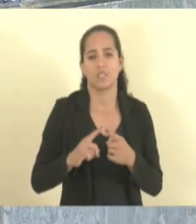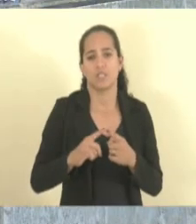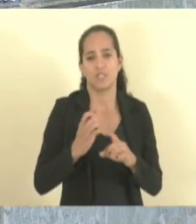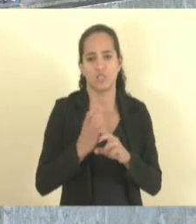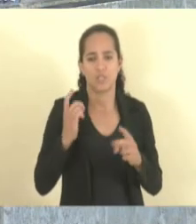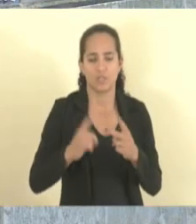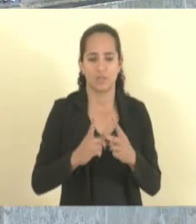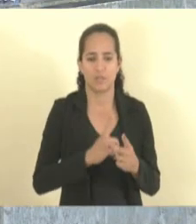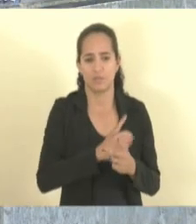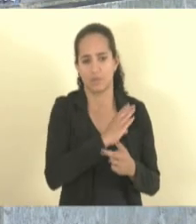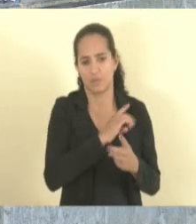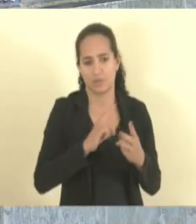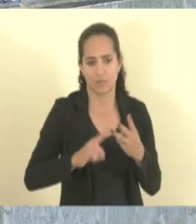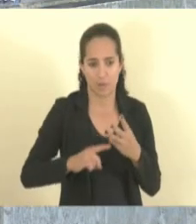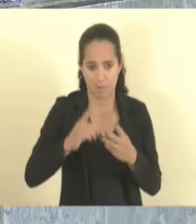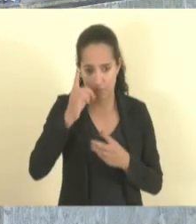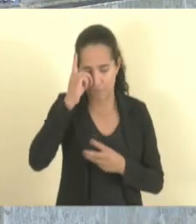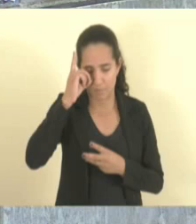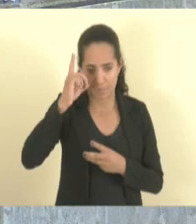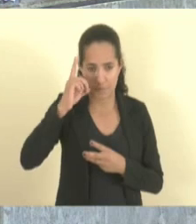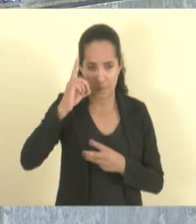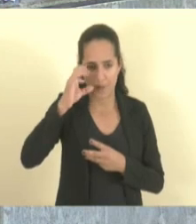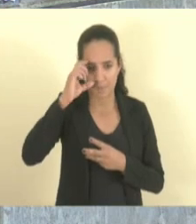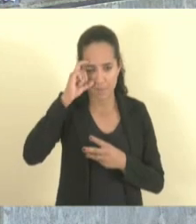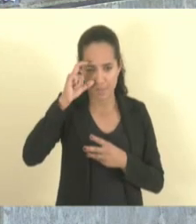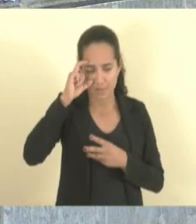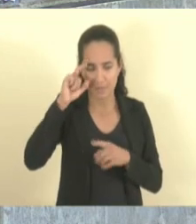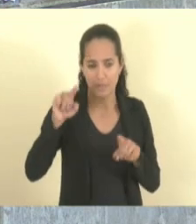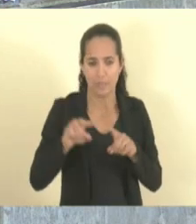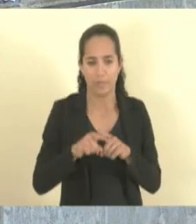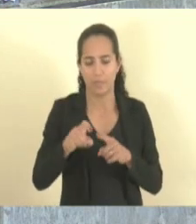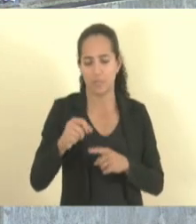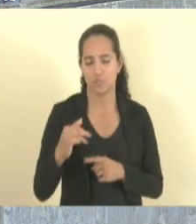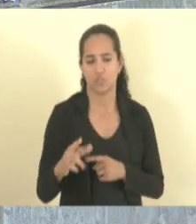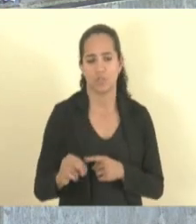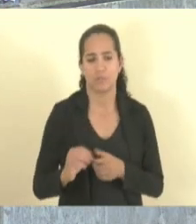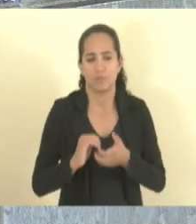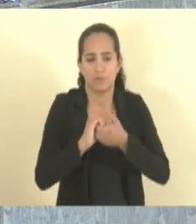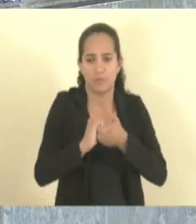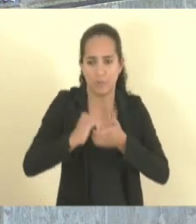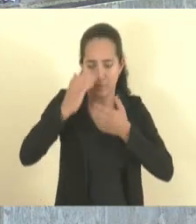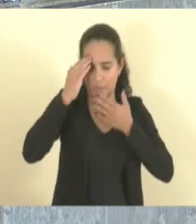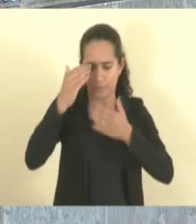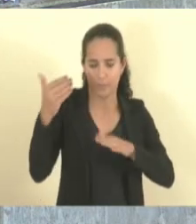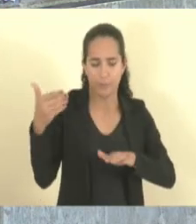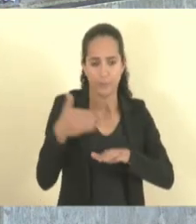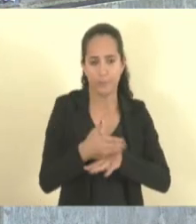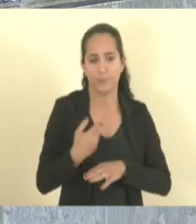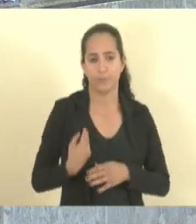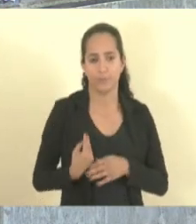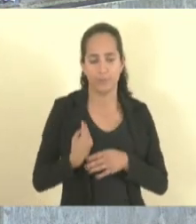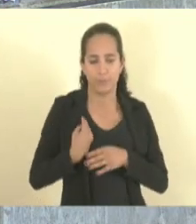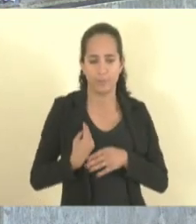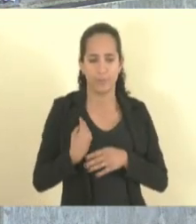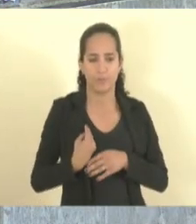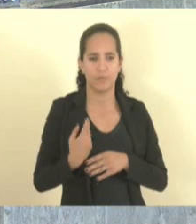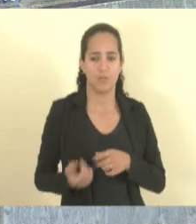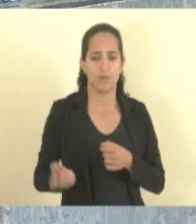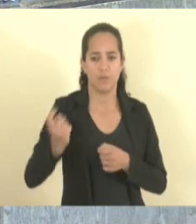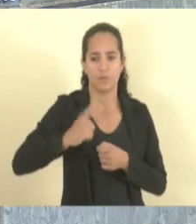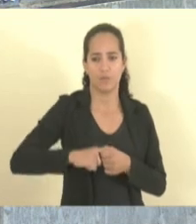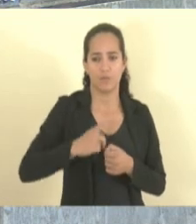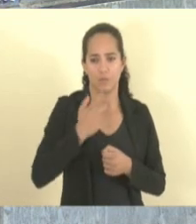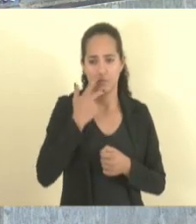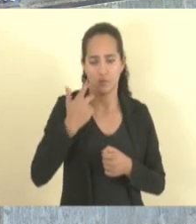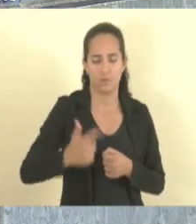Baiense, deputado Mazin dos Anjos, deputado Alexandre Chambinho, que eu cumprimento e agradeço a presença. E volto a palavra